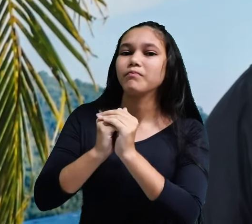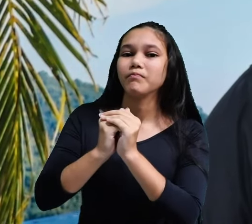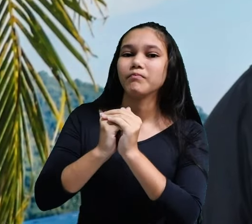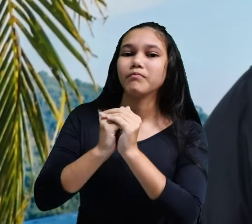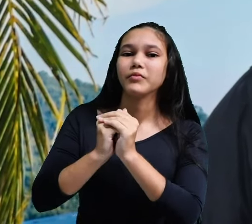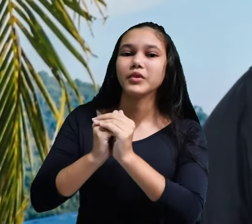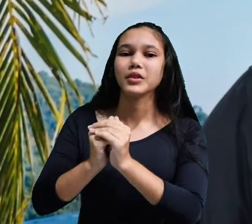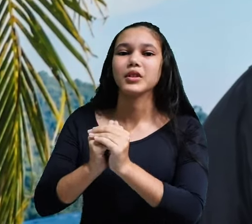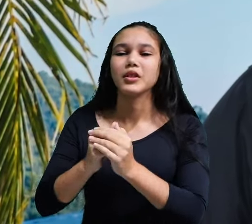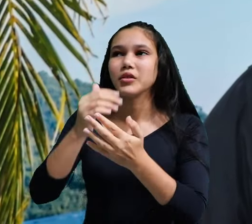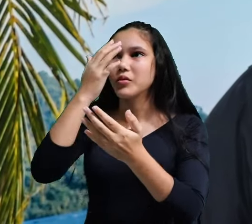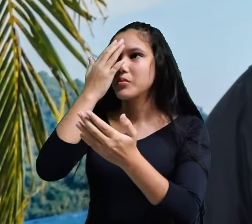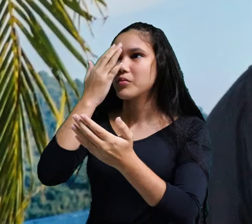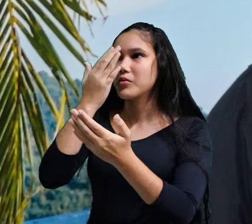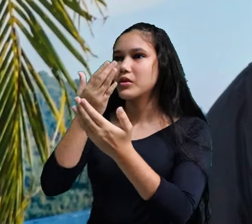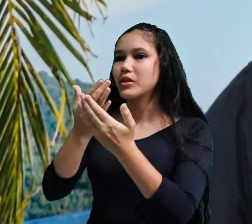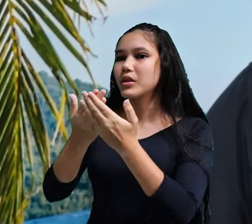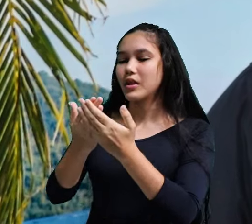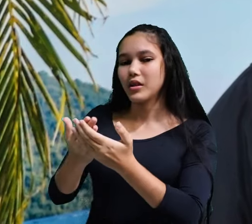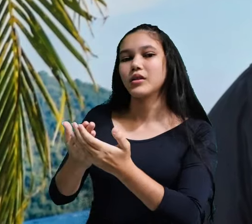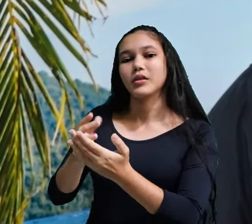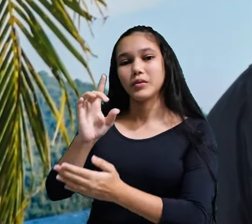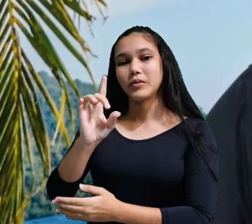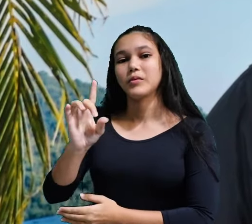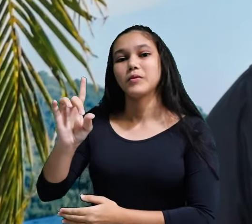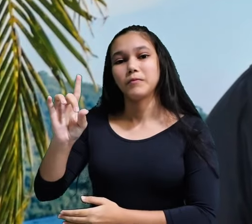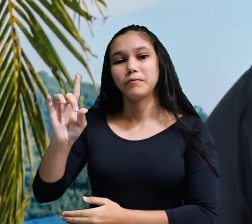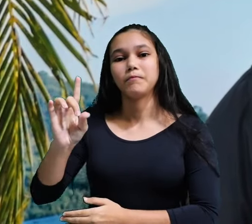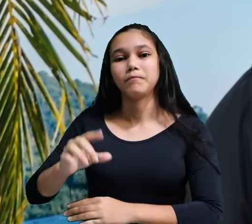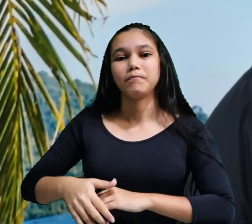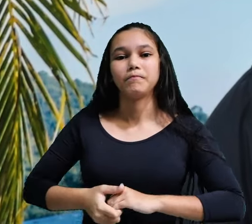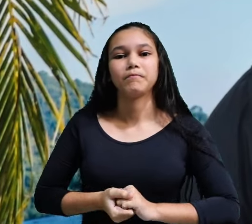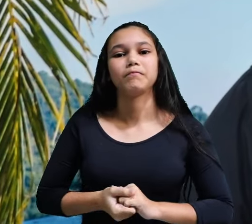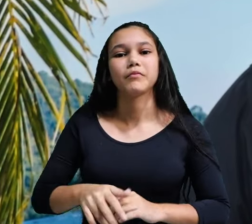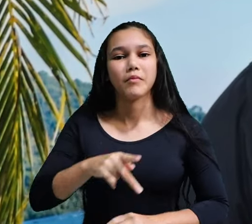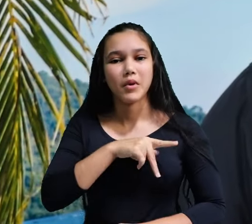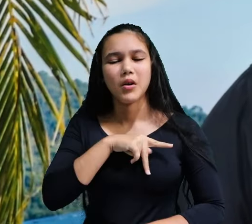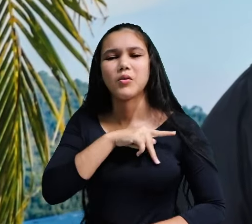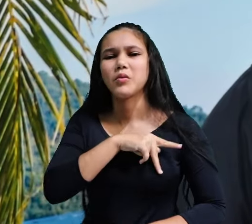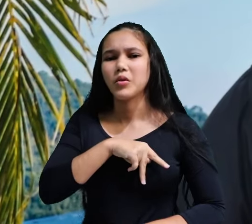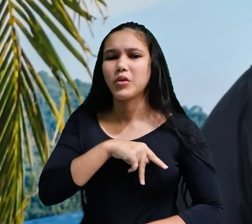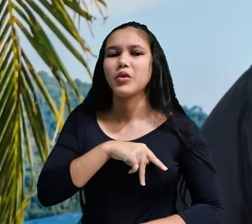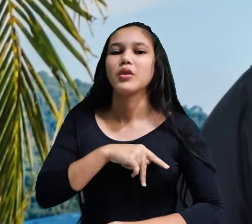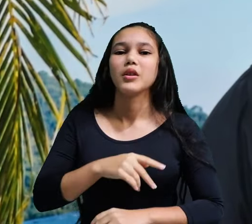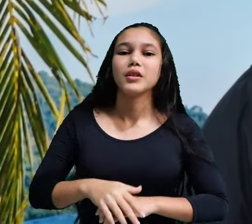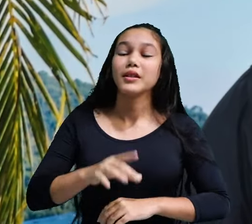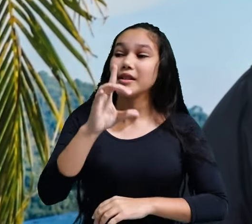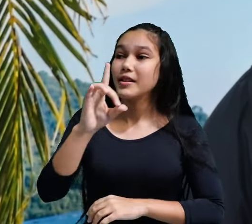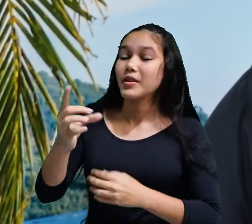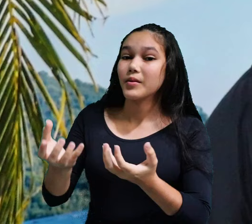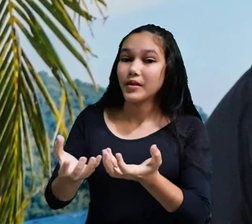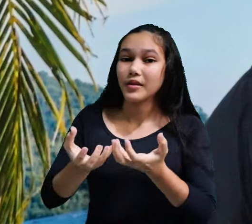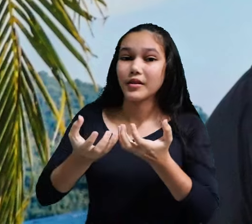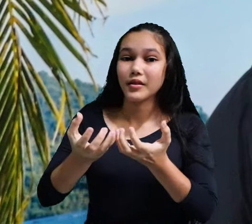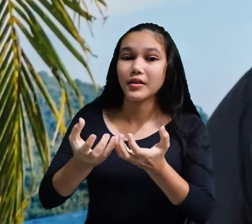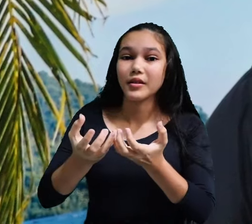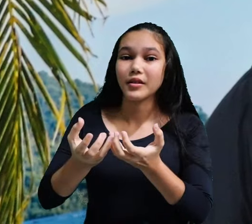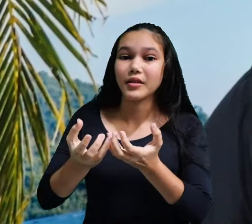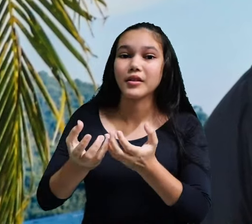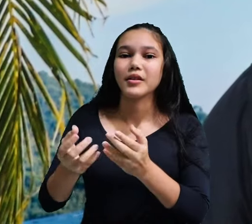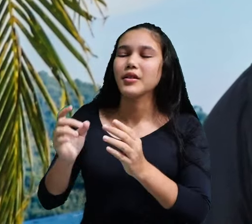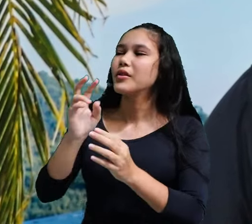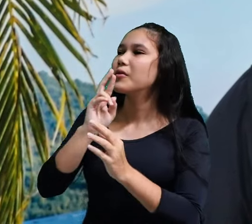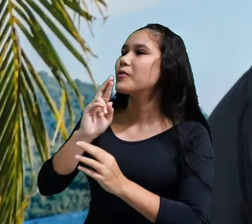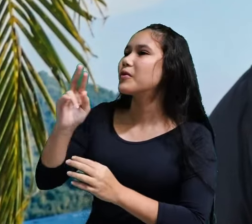estamos em concordância com Ele. O apóstolo Paulo afirma que Deus quer que nós comuniquemos